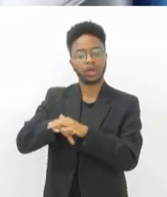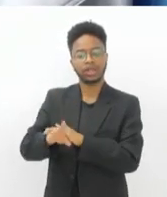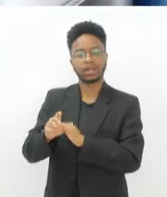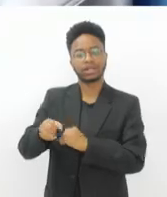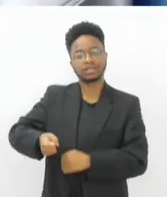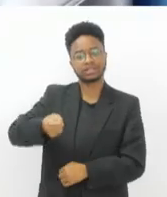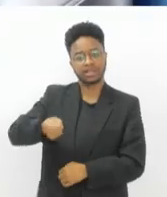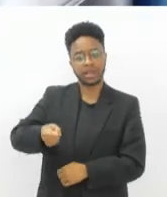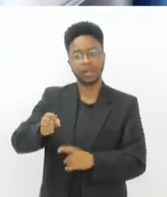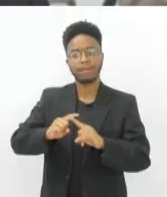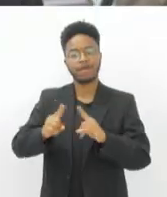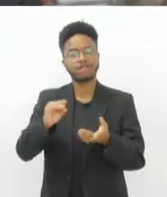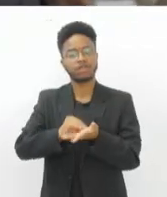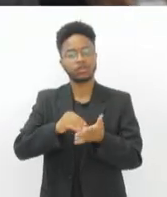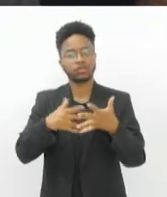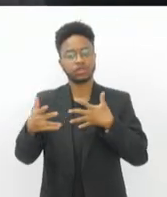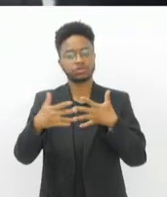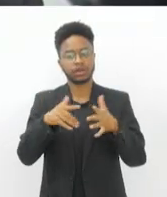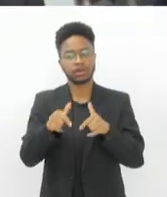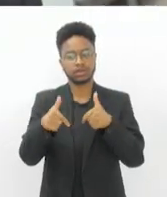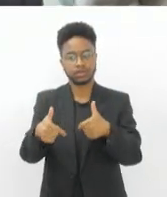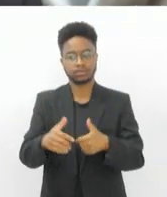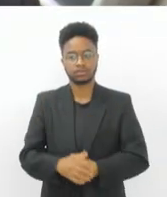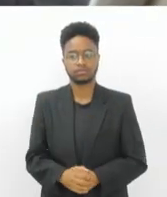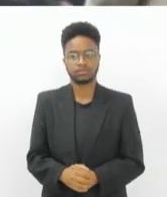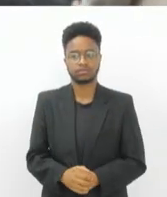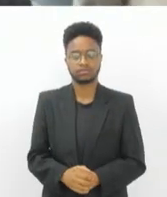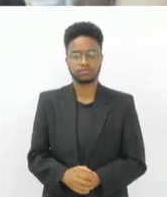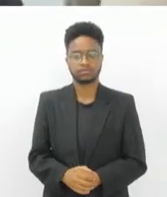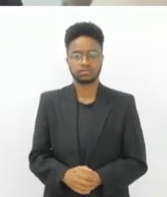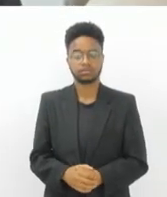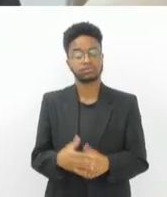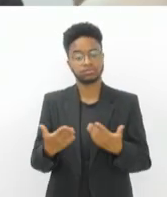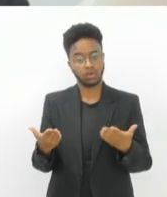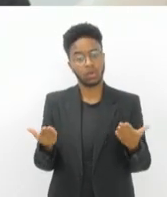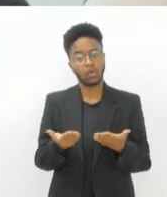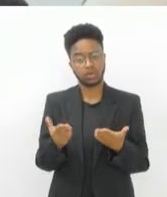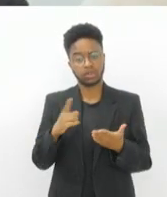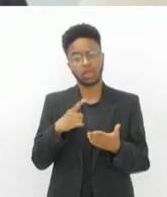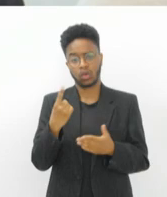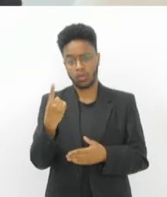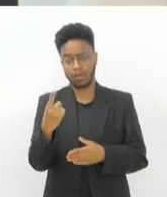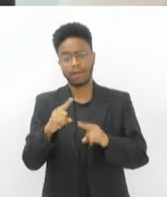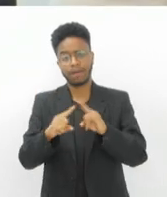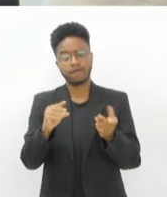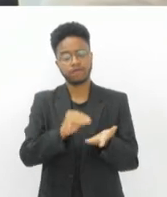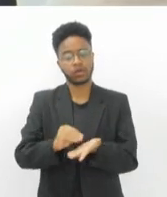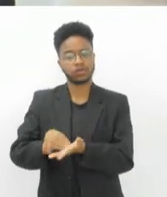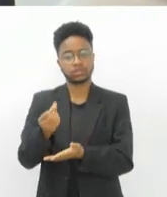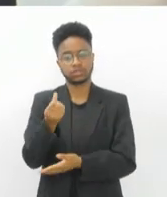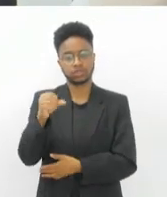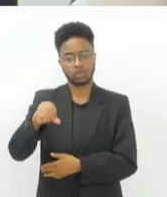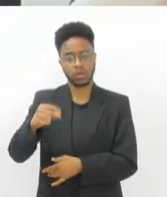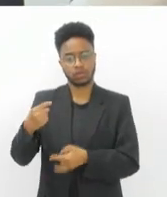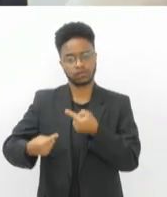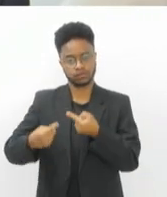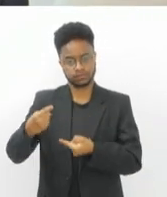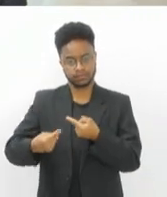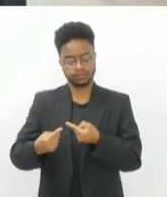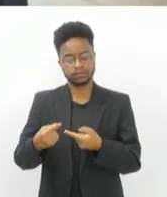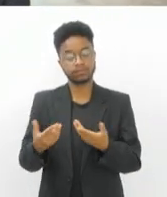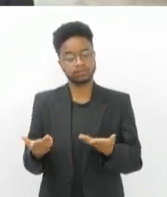transparência na ação. Nós só tratamos hoje de uma, então tem mais 69 a tratar ainda. Essa,